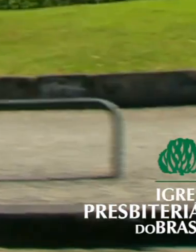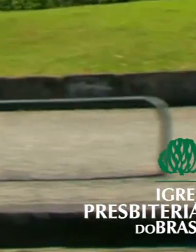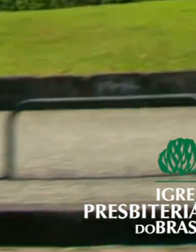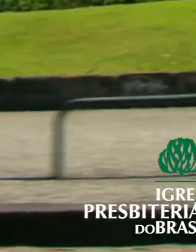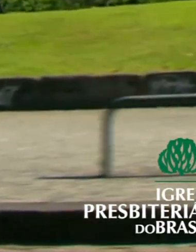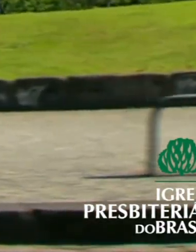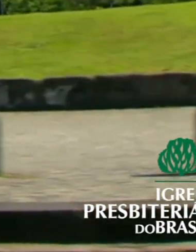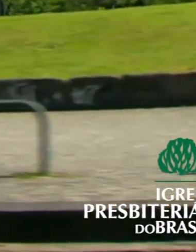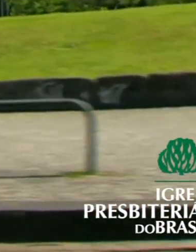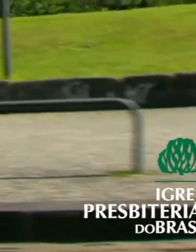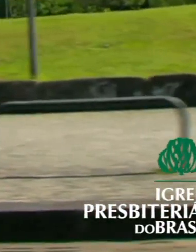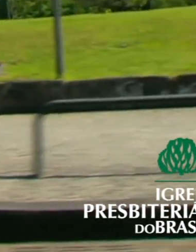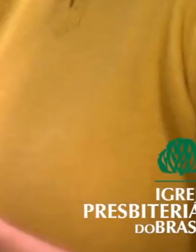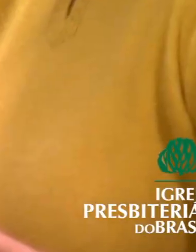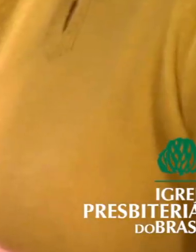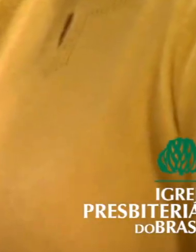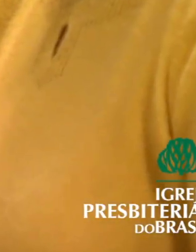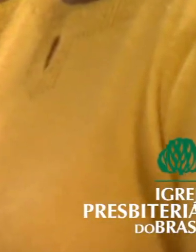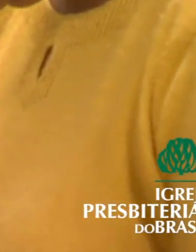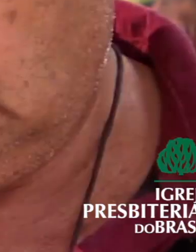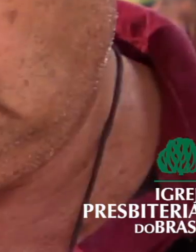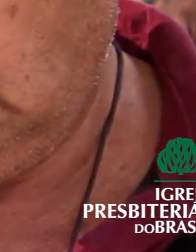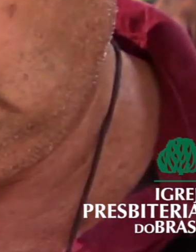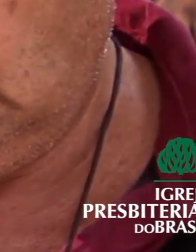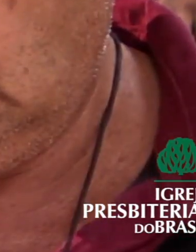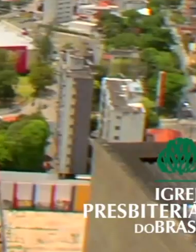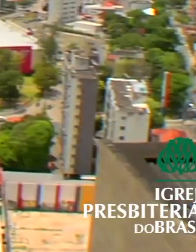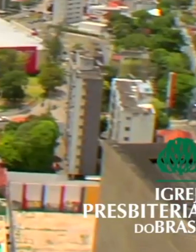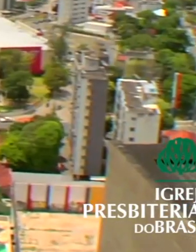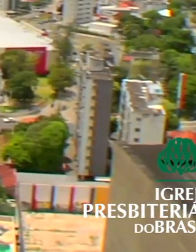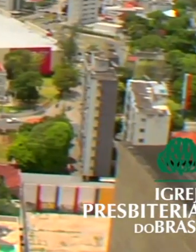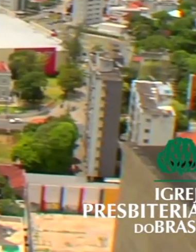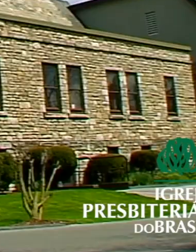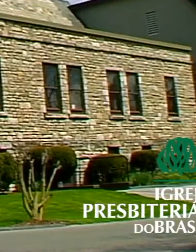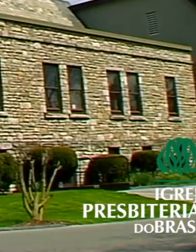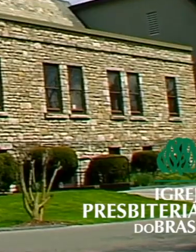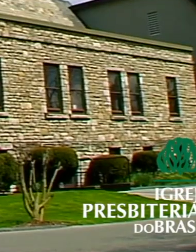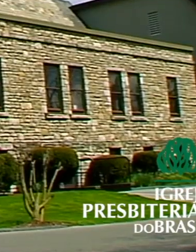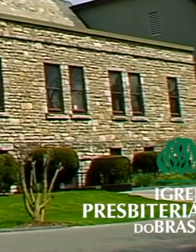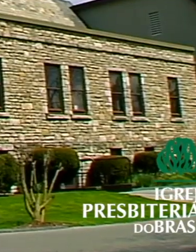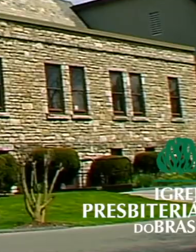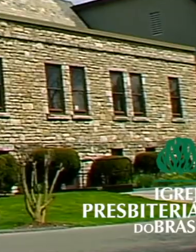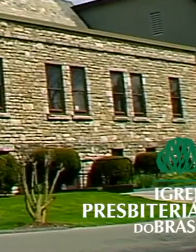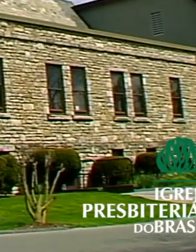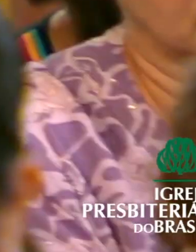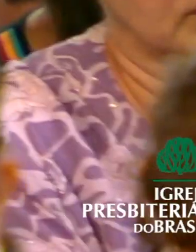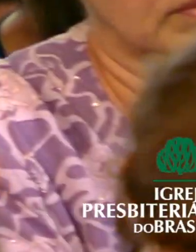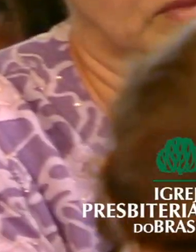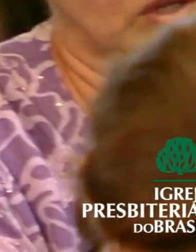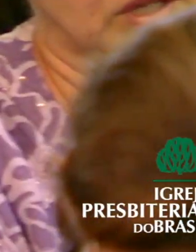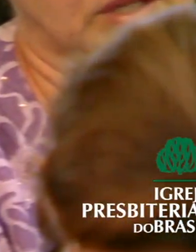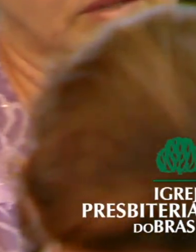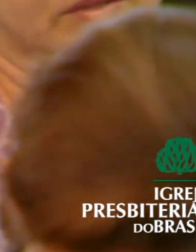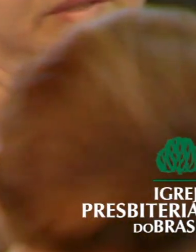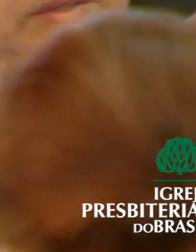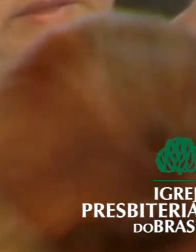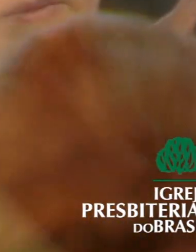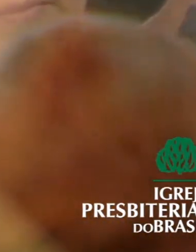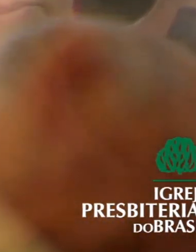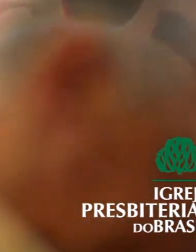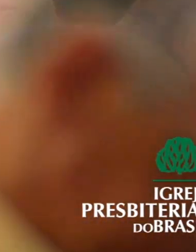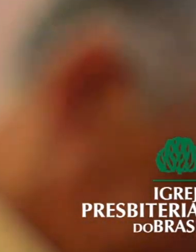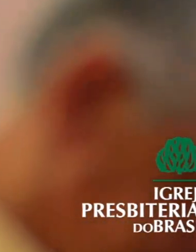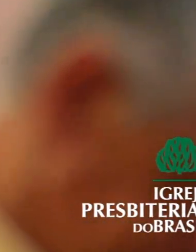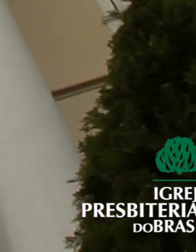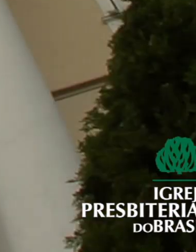Deus para alcançar e transformar a vida de milhares de pessoas no Brasil e no mundo. A igreja presbiteriana